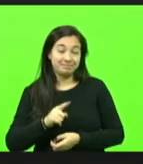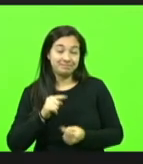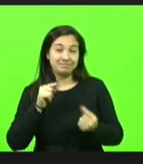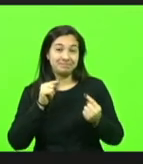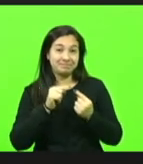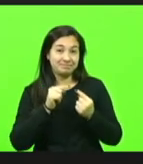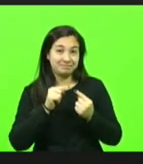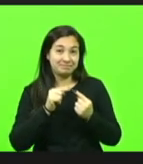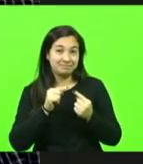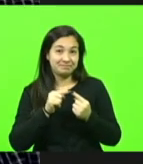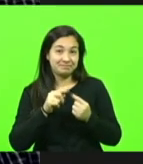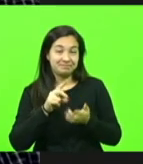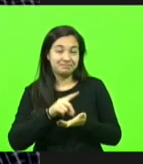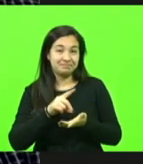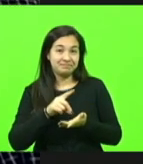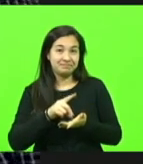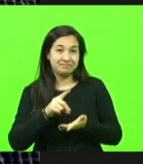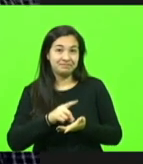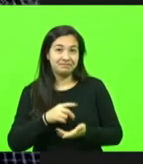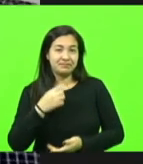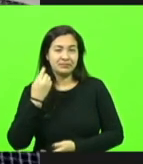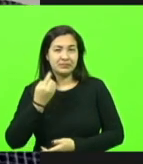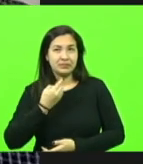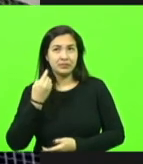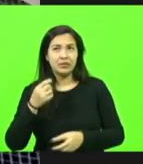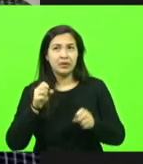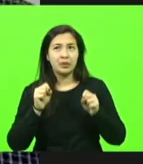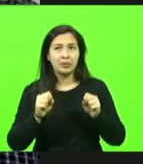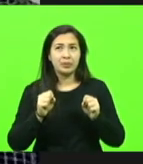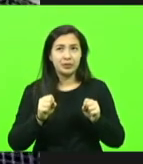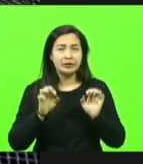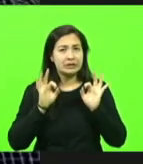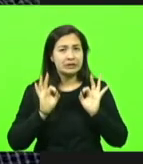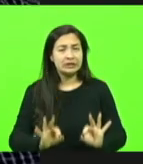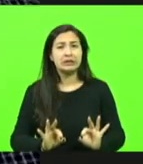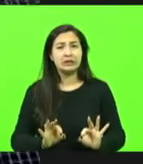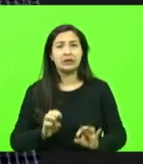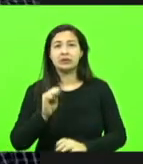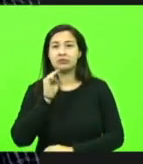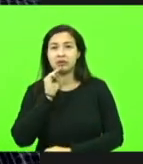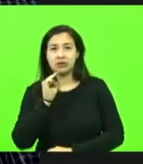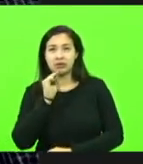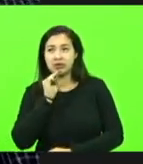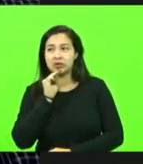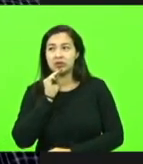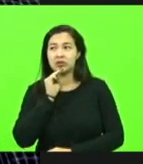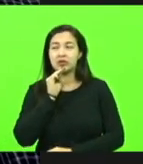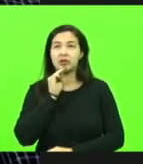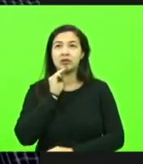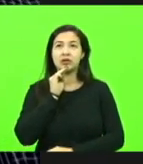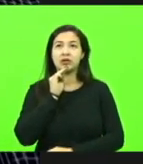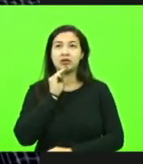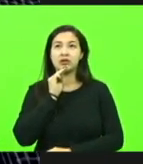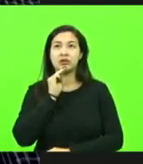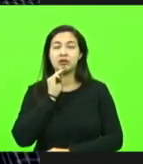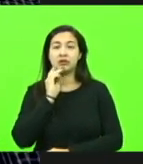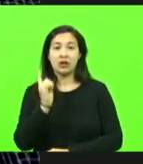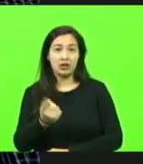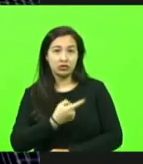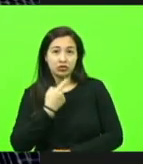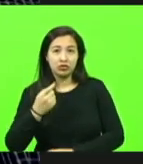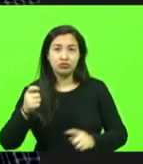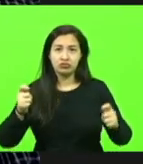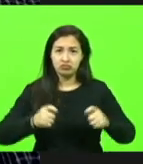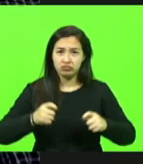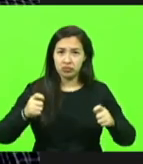muito bem. Deputados, pode ter certeza, Marlene, que aquilo que tiver no nosso alcance e